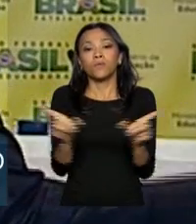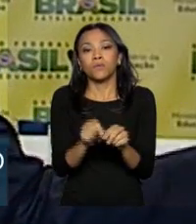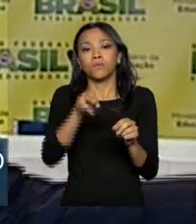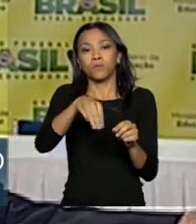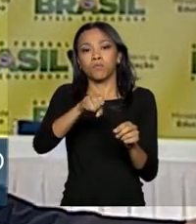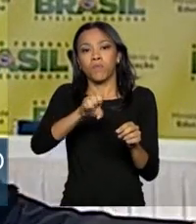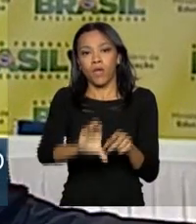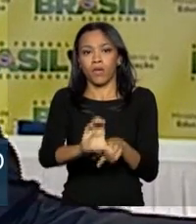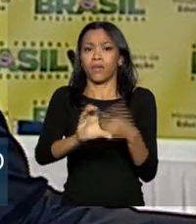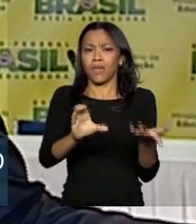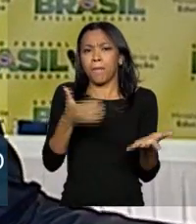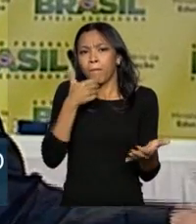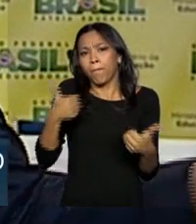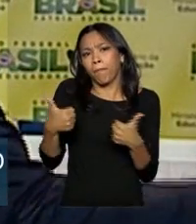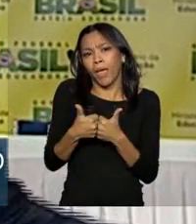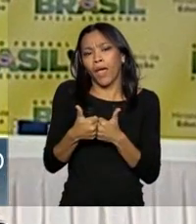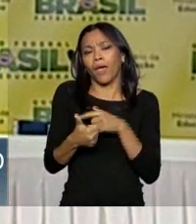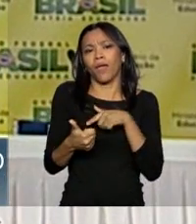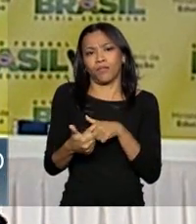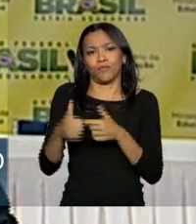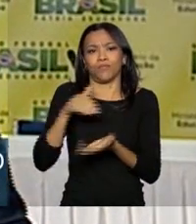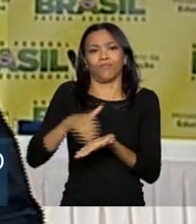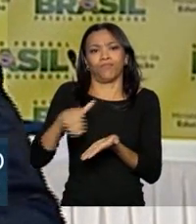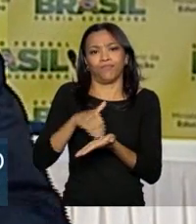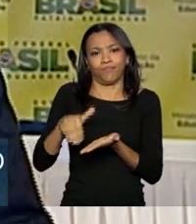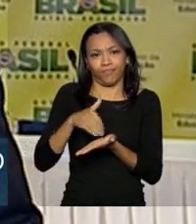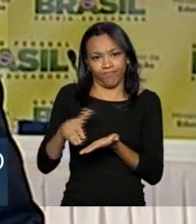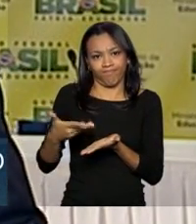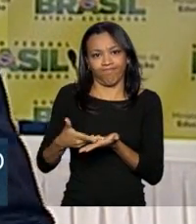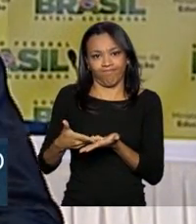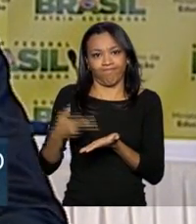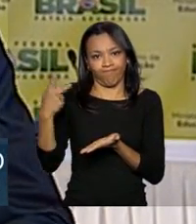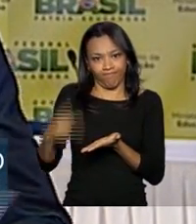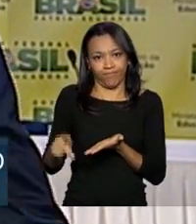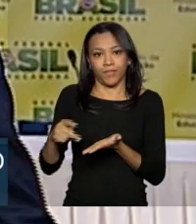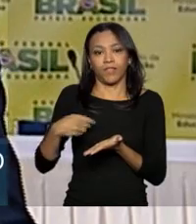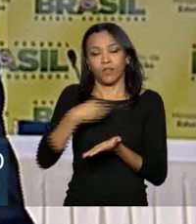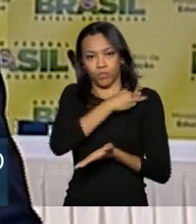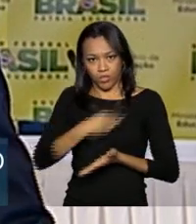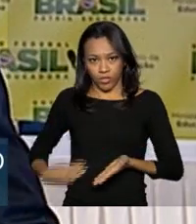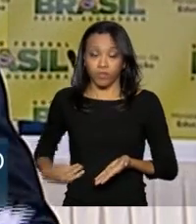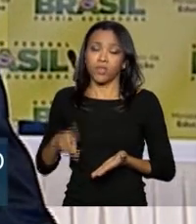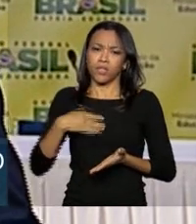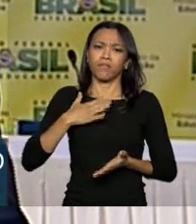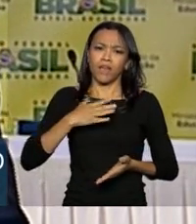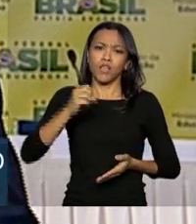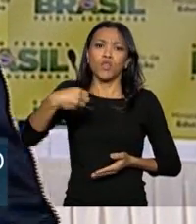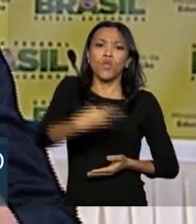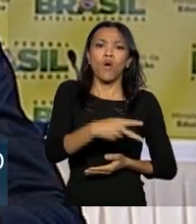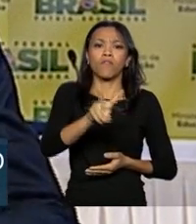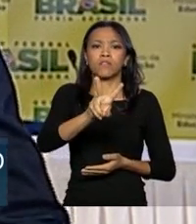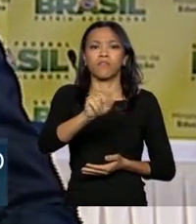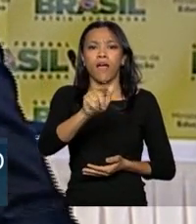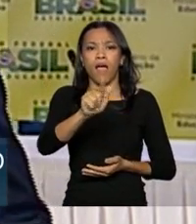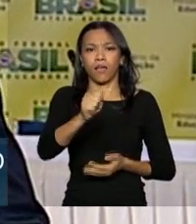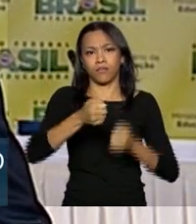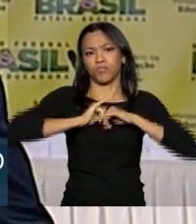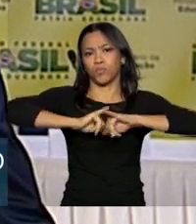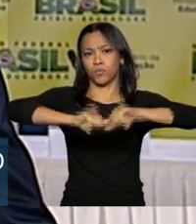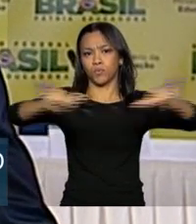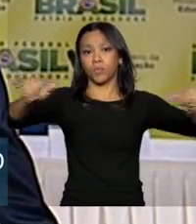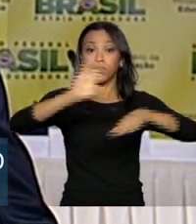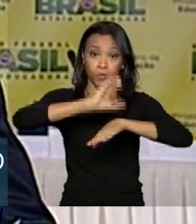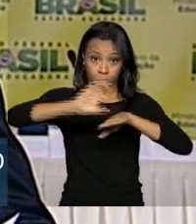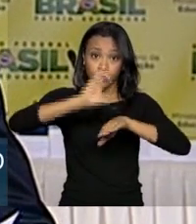que fica bem pertinho ao gabinete do ministro. A expectativa é que o ministro anuncie novas vagas para cursos de